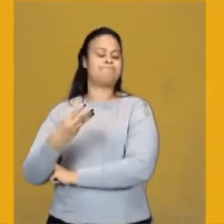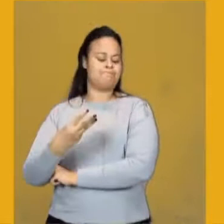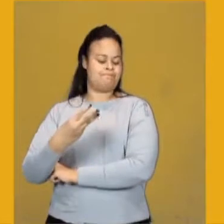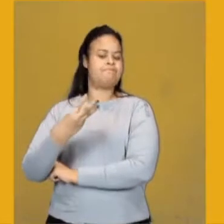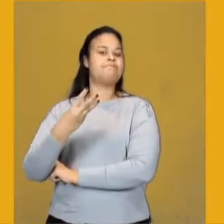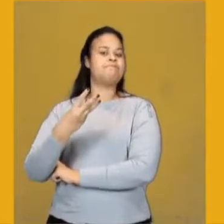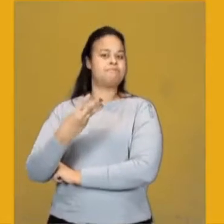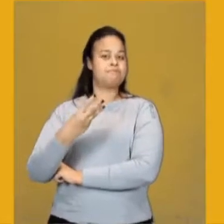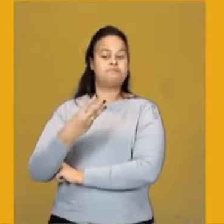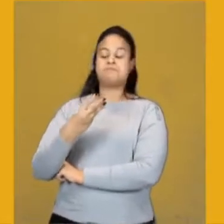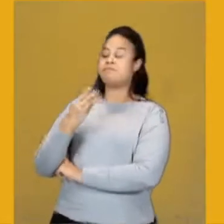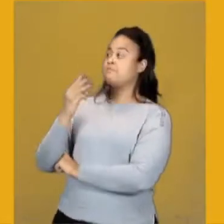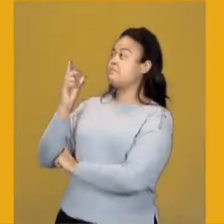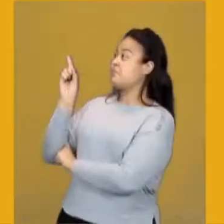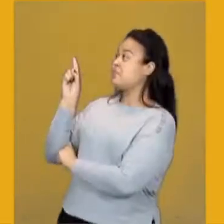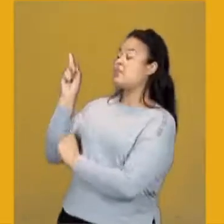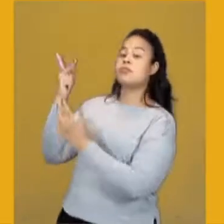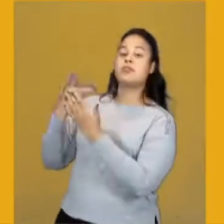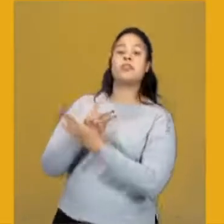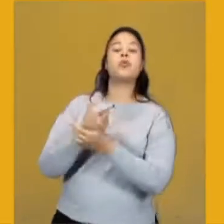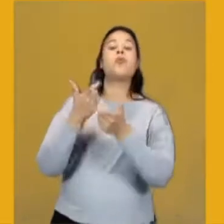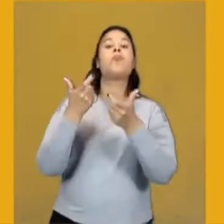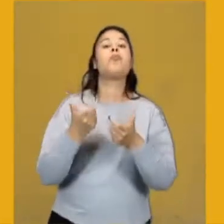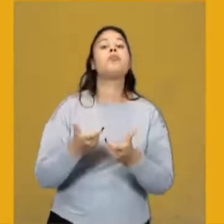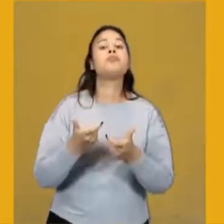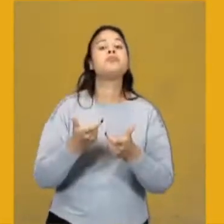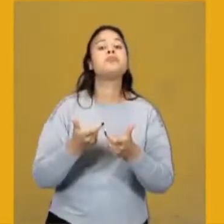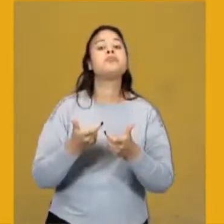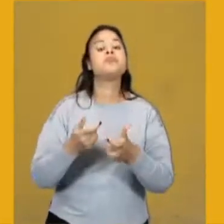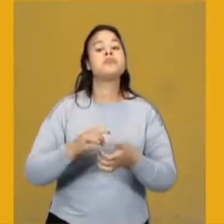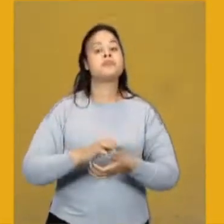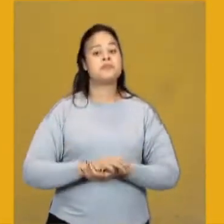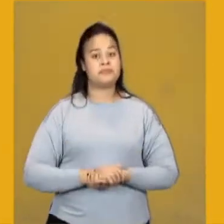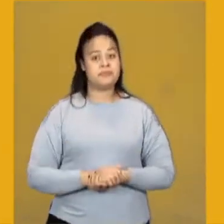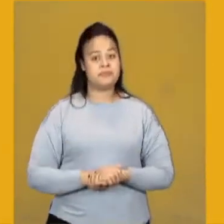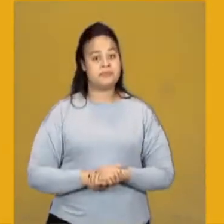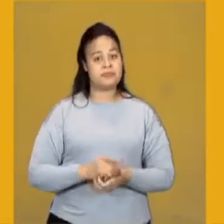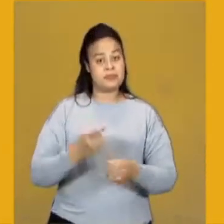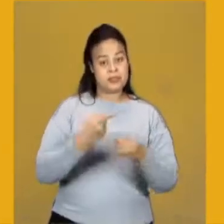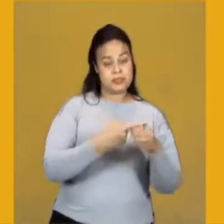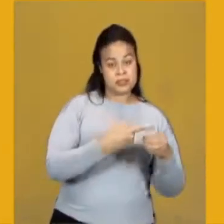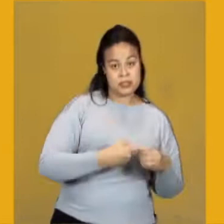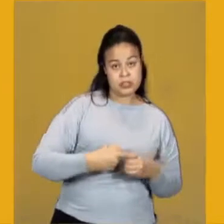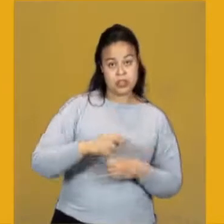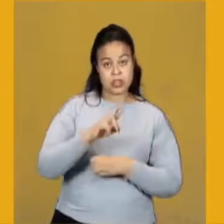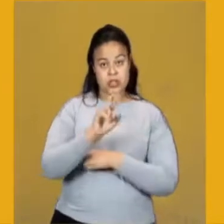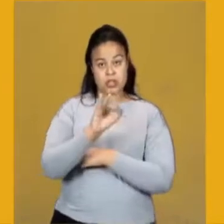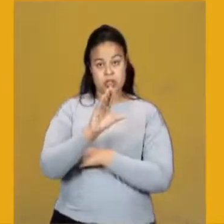E essa temperatura aconteceu em quais cidades? Na cidade de Rio Branco.